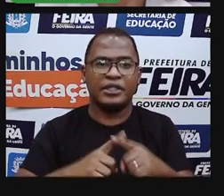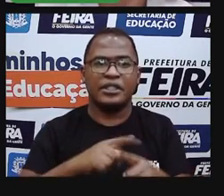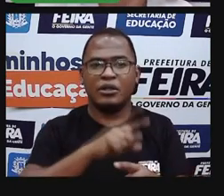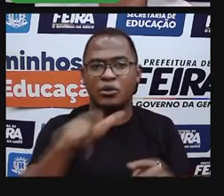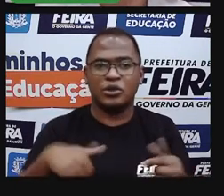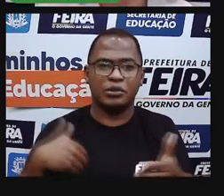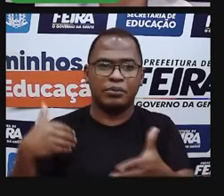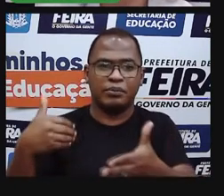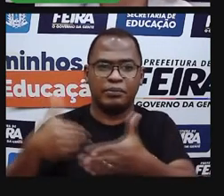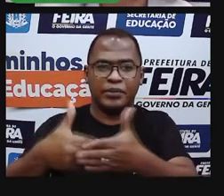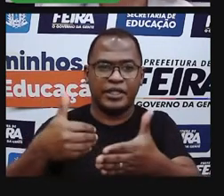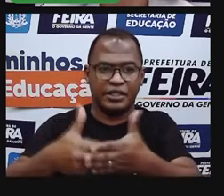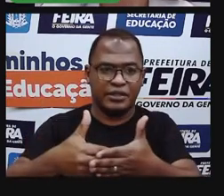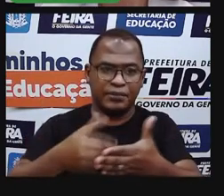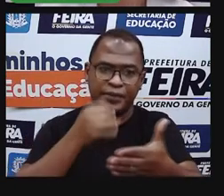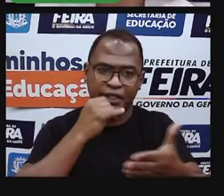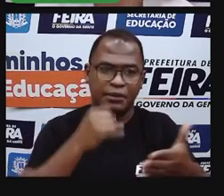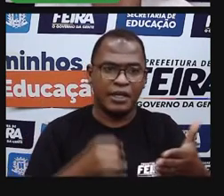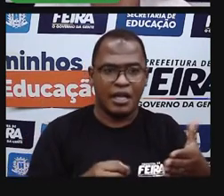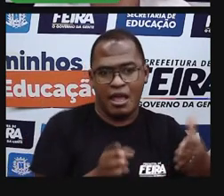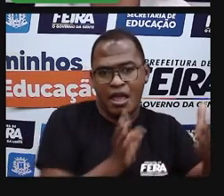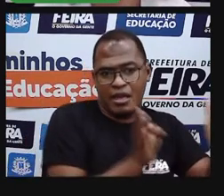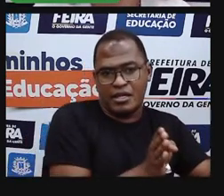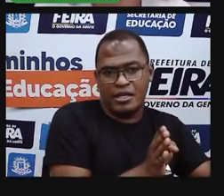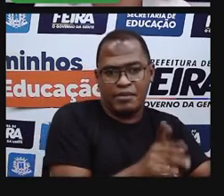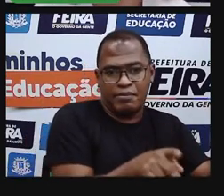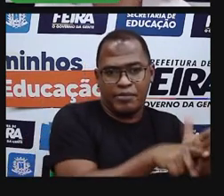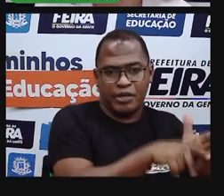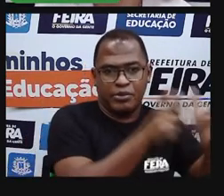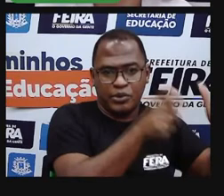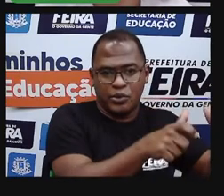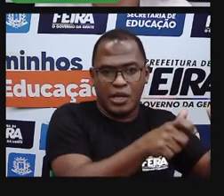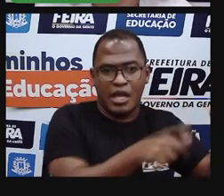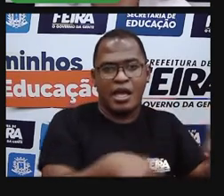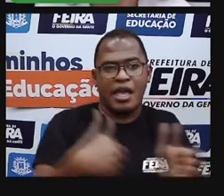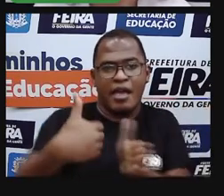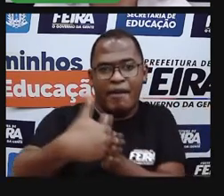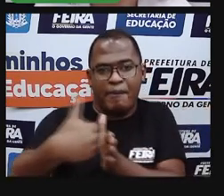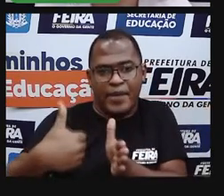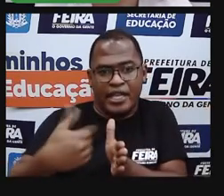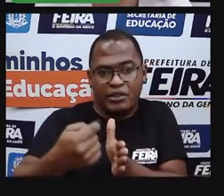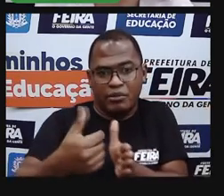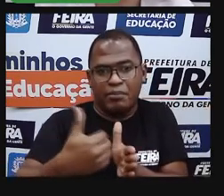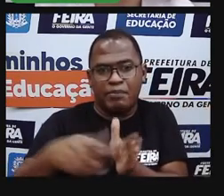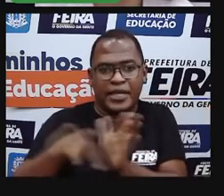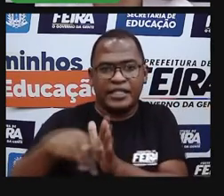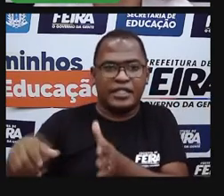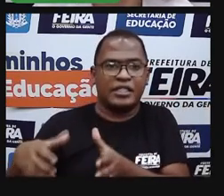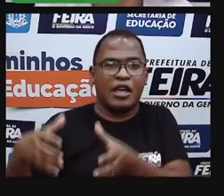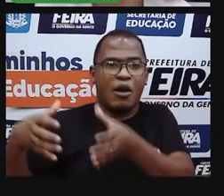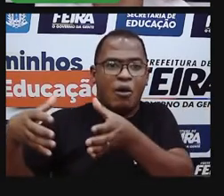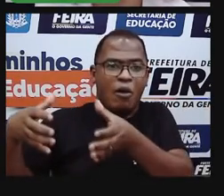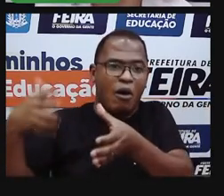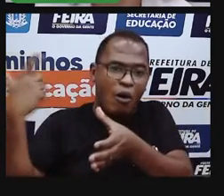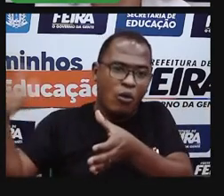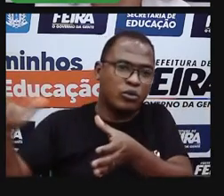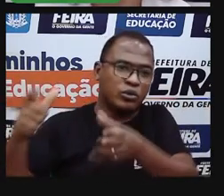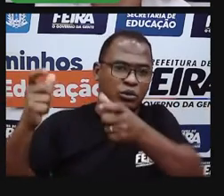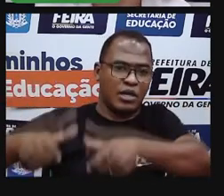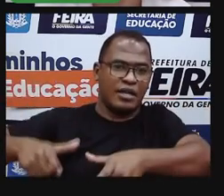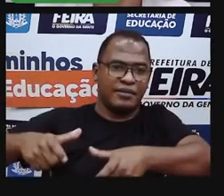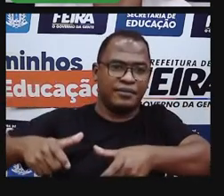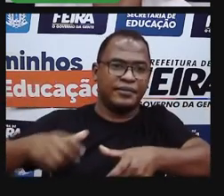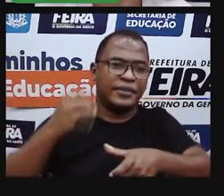pertinho já pertencem a outro bairro? Então, eles são organizados dessa forma, de acordo com a formação do local e as pessoas que ali estão, né, que